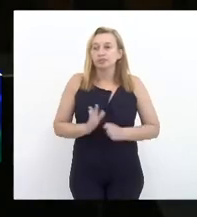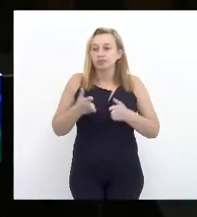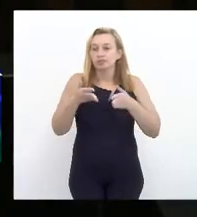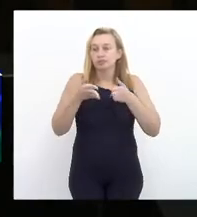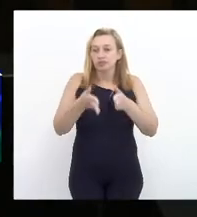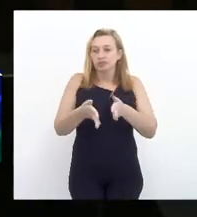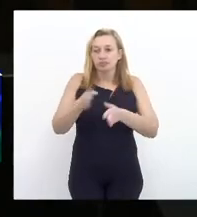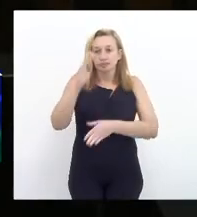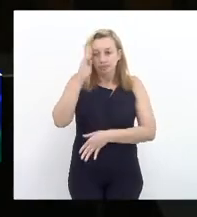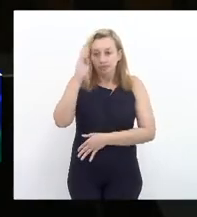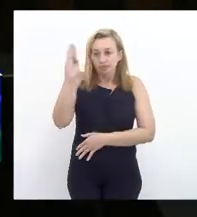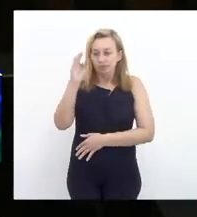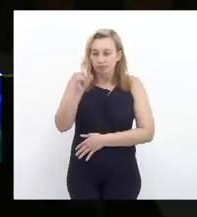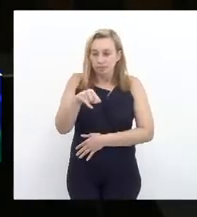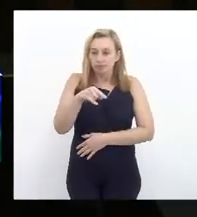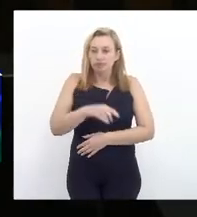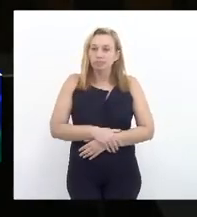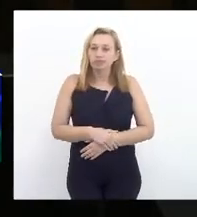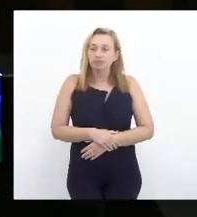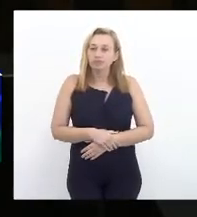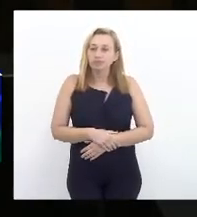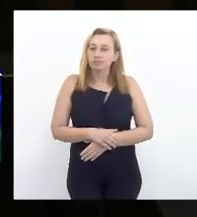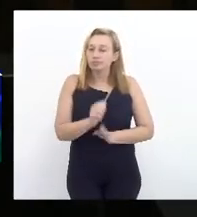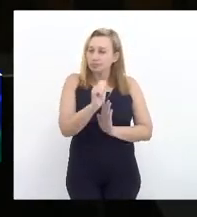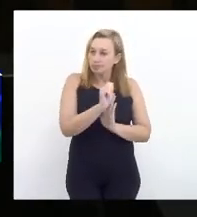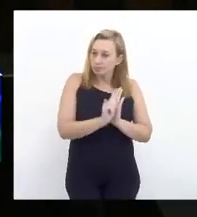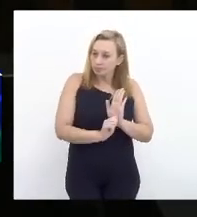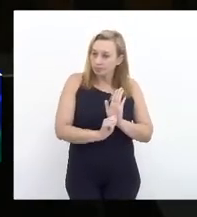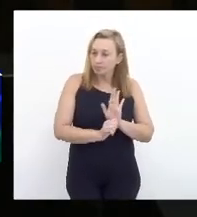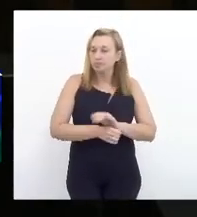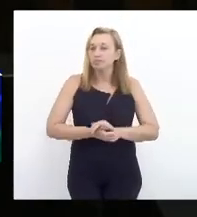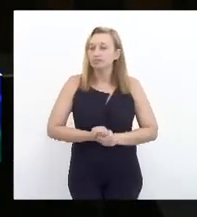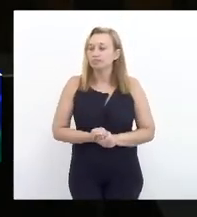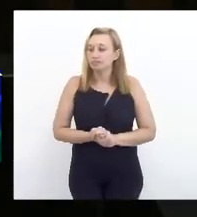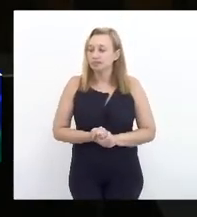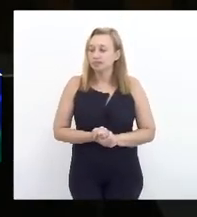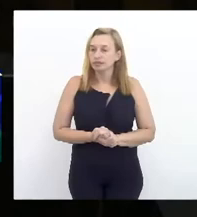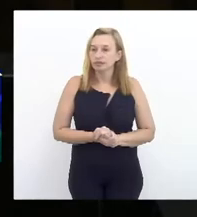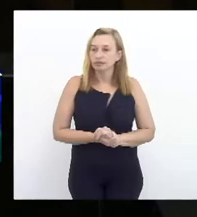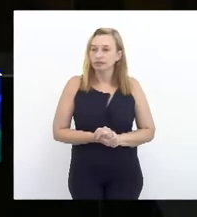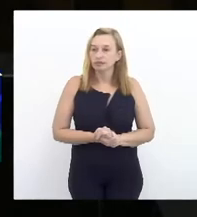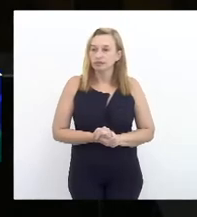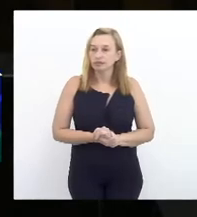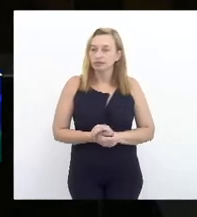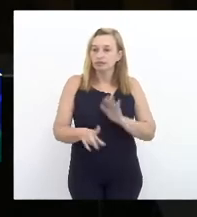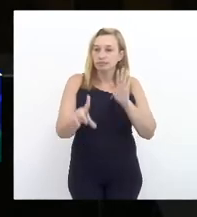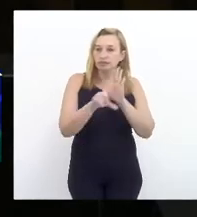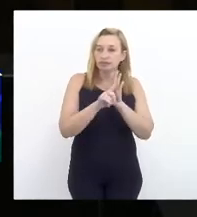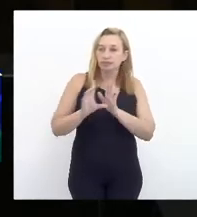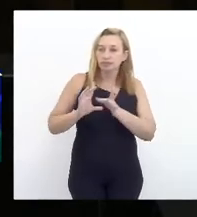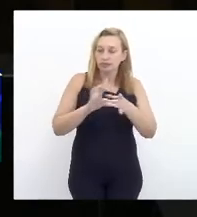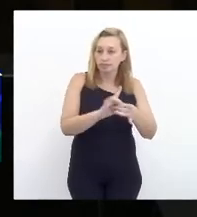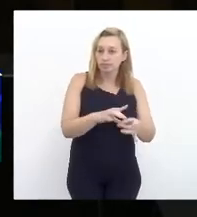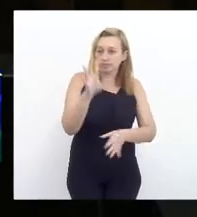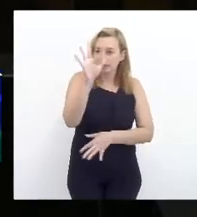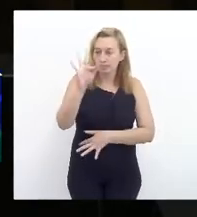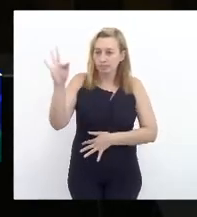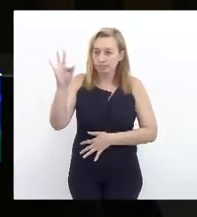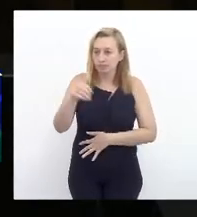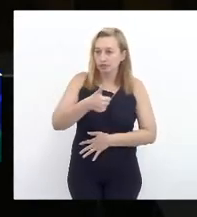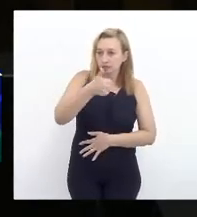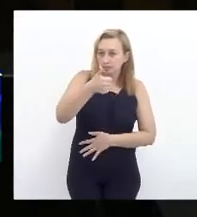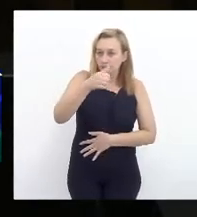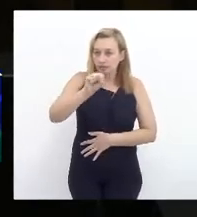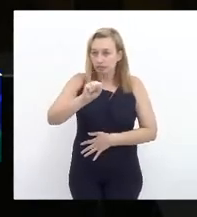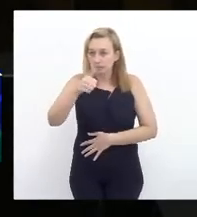era que, na redação, fizesse menção à lei complementar da Federal 181 de